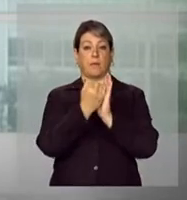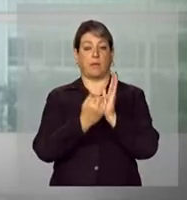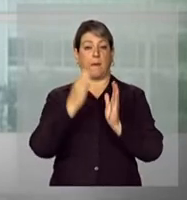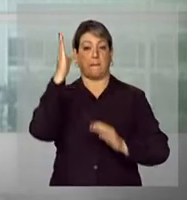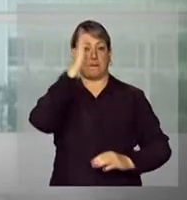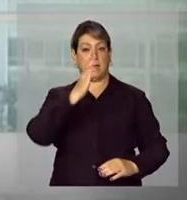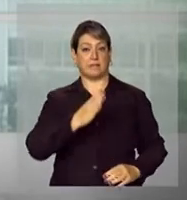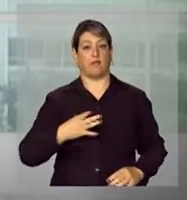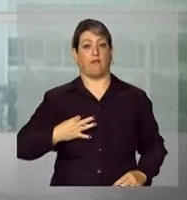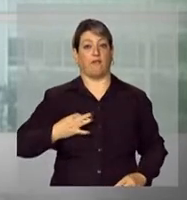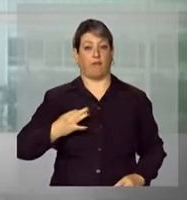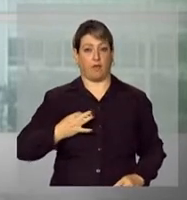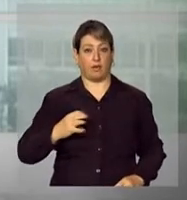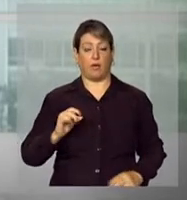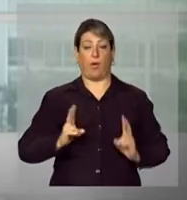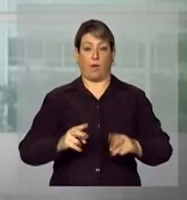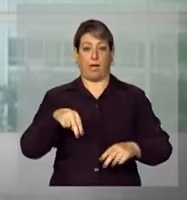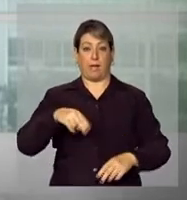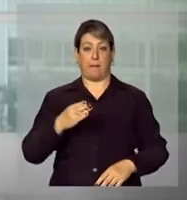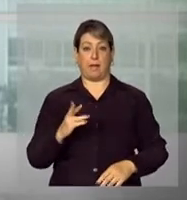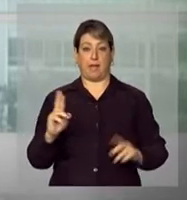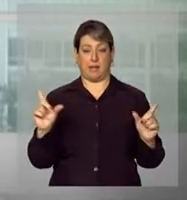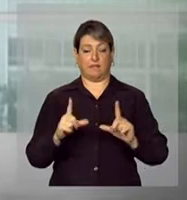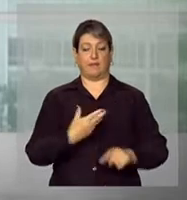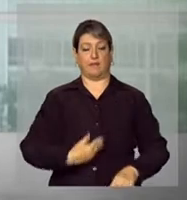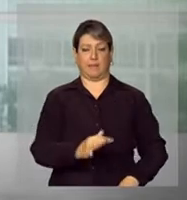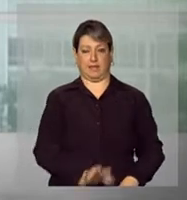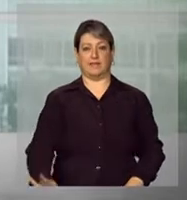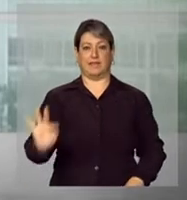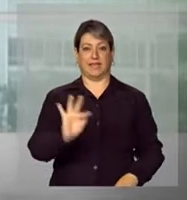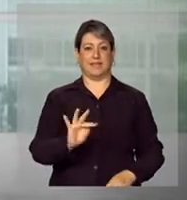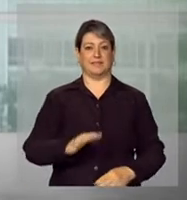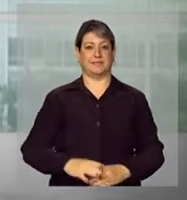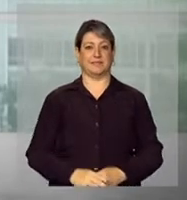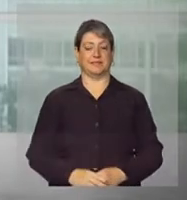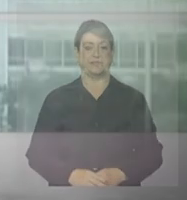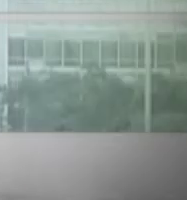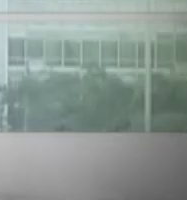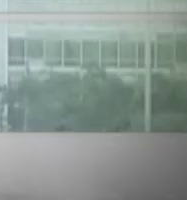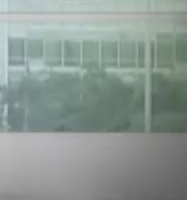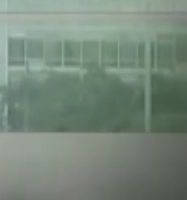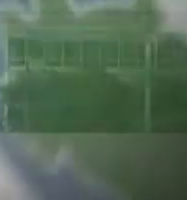Brasil Voluntário. Continue na NBR, a TV do Governo Federal.